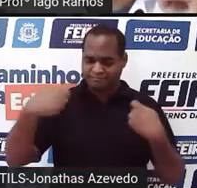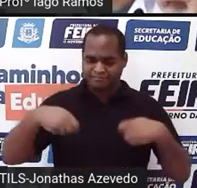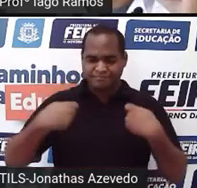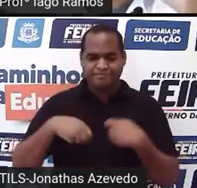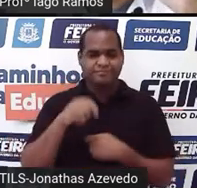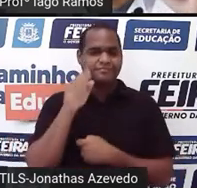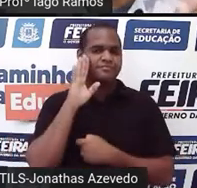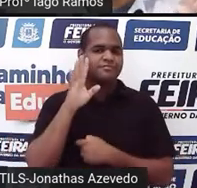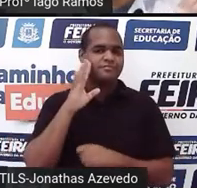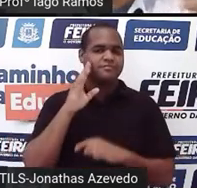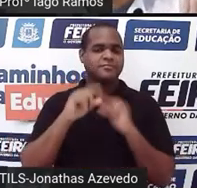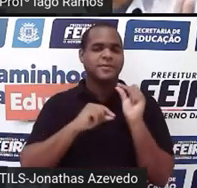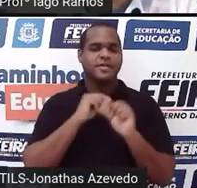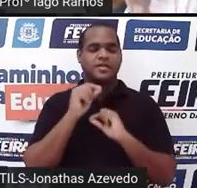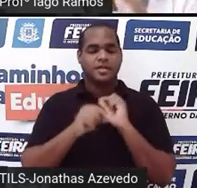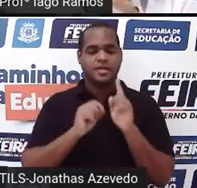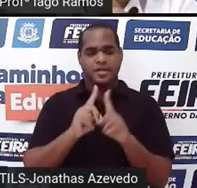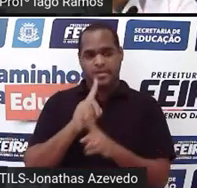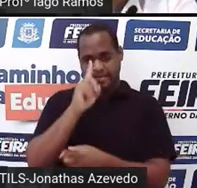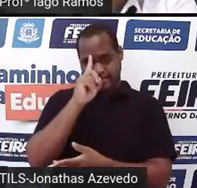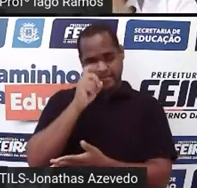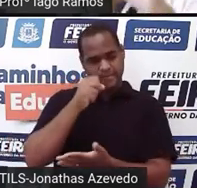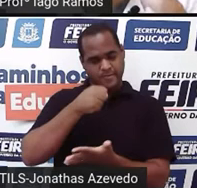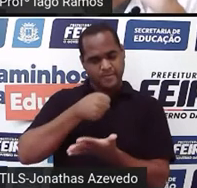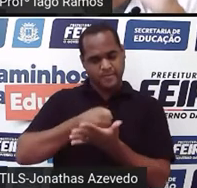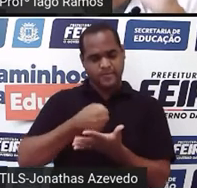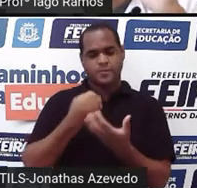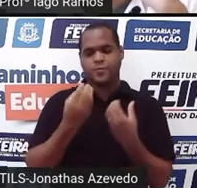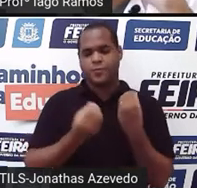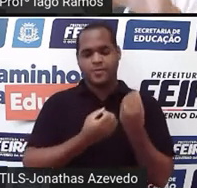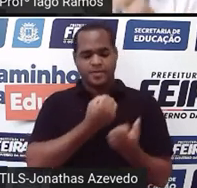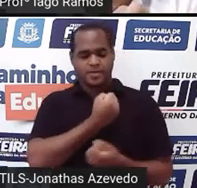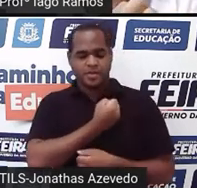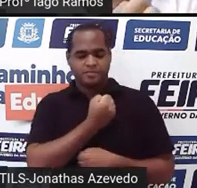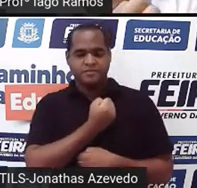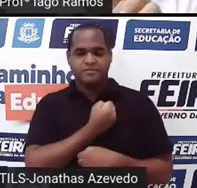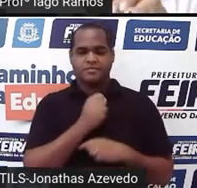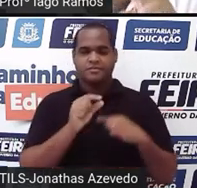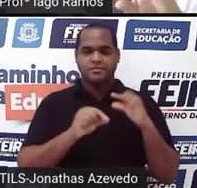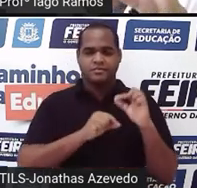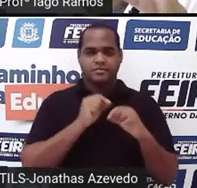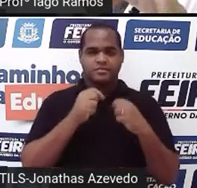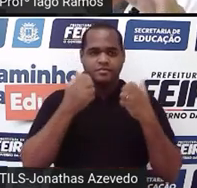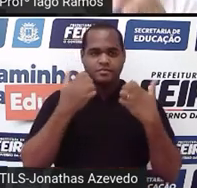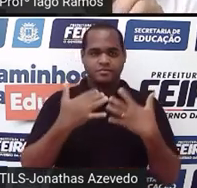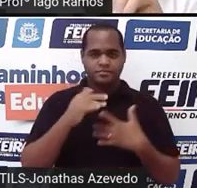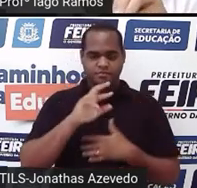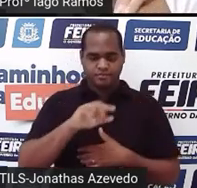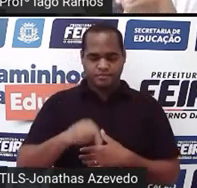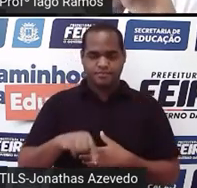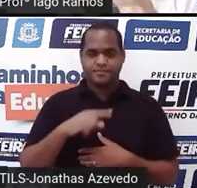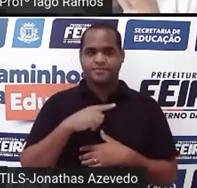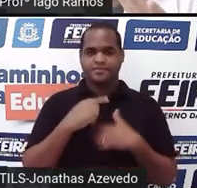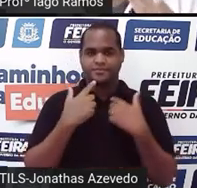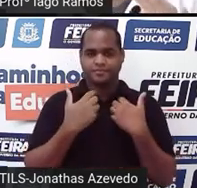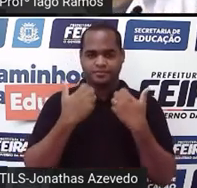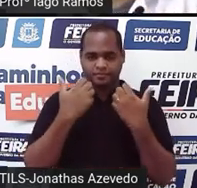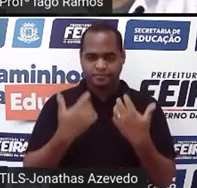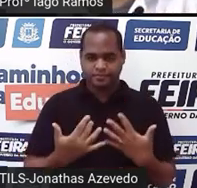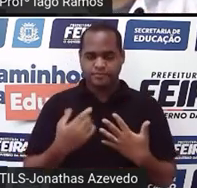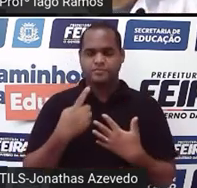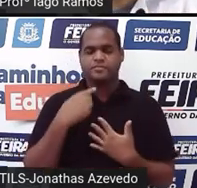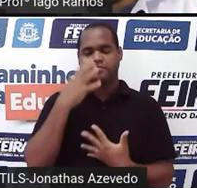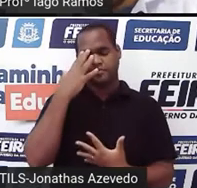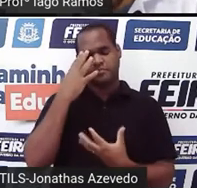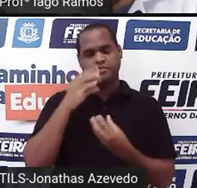um pouquinho. Para decidir ali, né? Qual é daqueles números que diz ali o quanto é que a gente